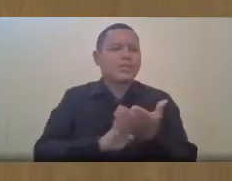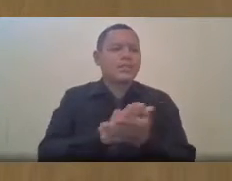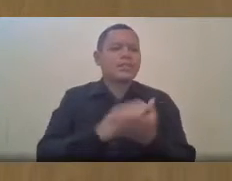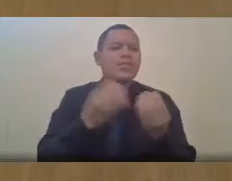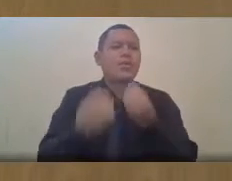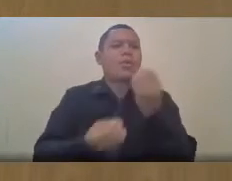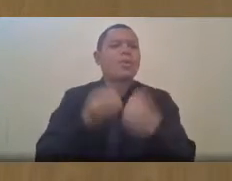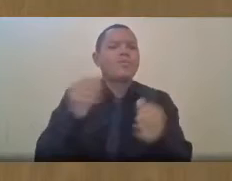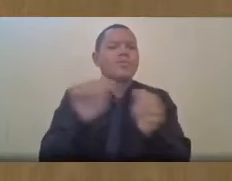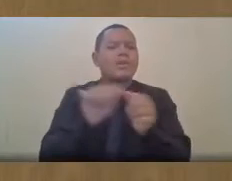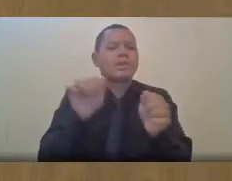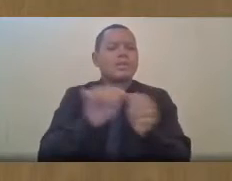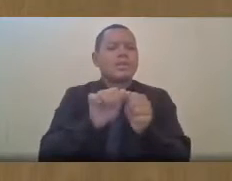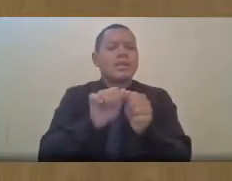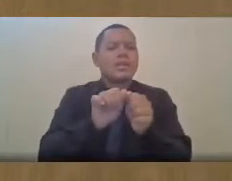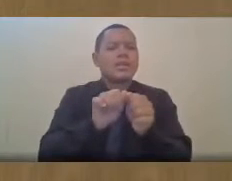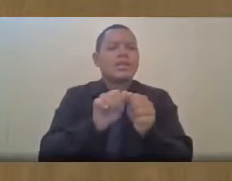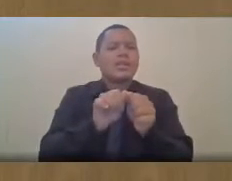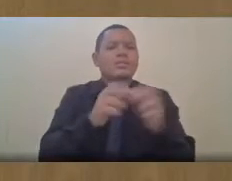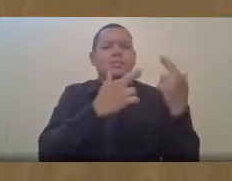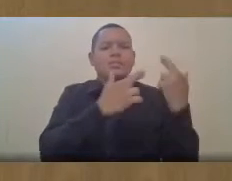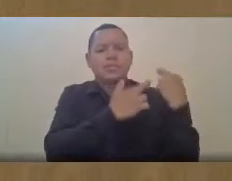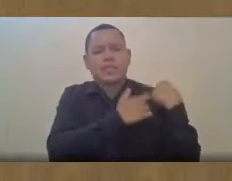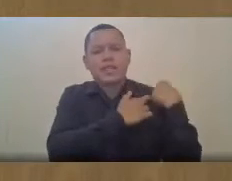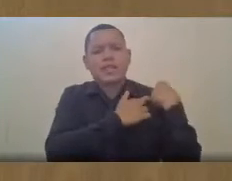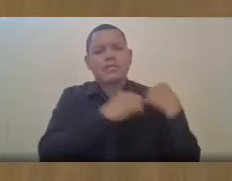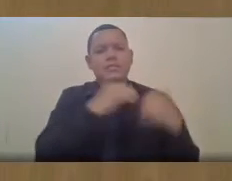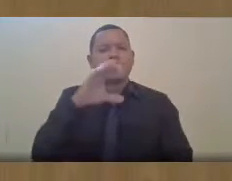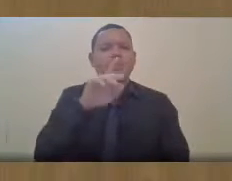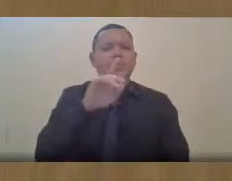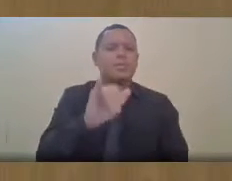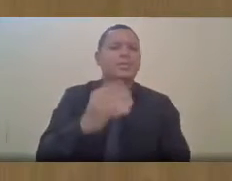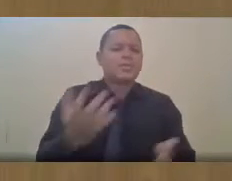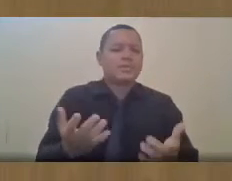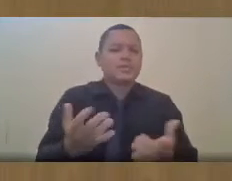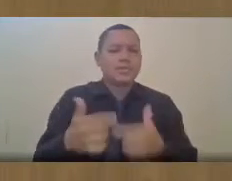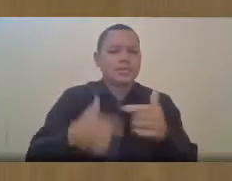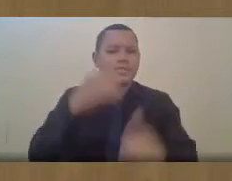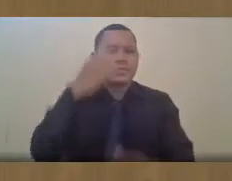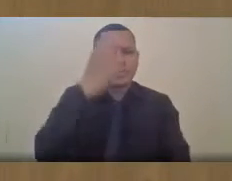CPI. Tão séria, como eles dizem.